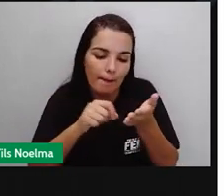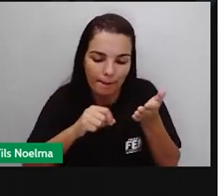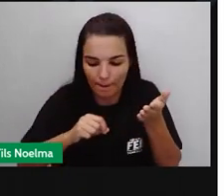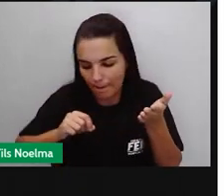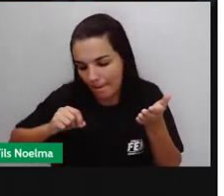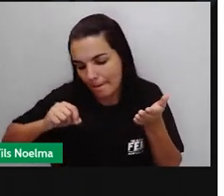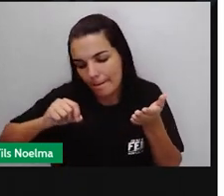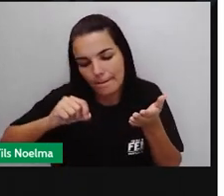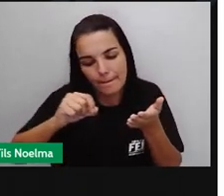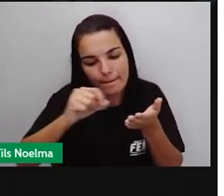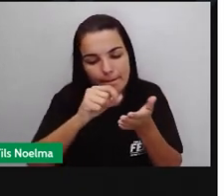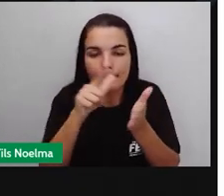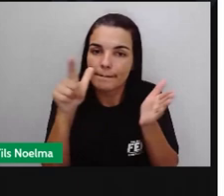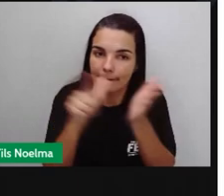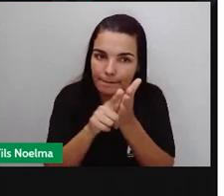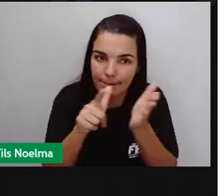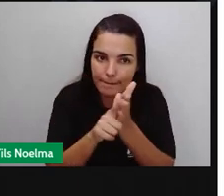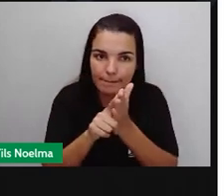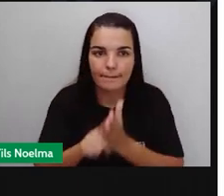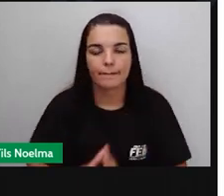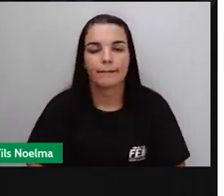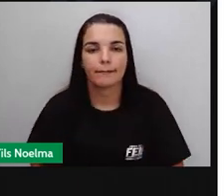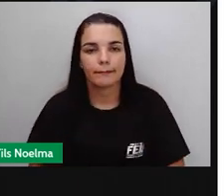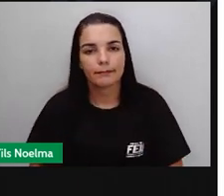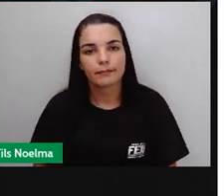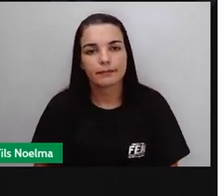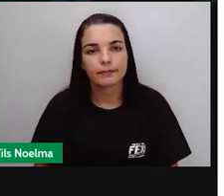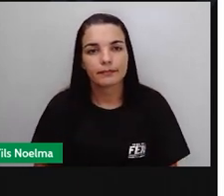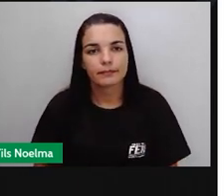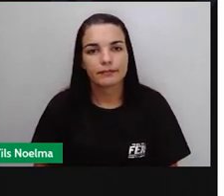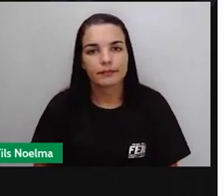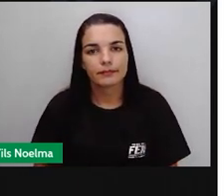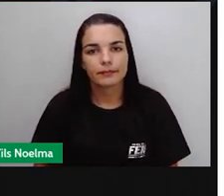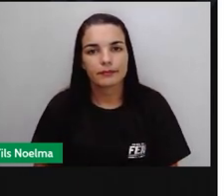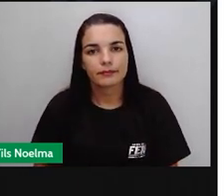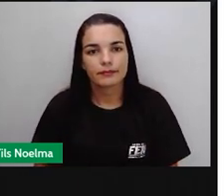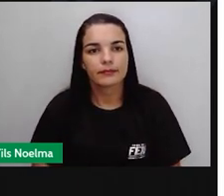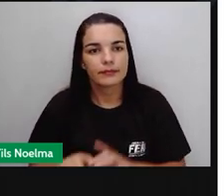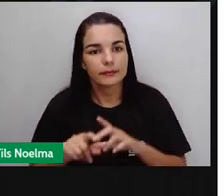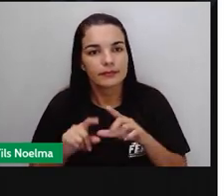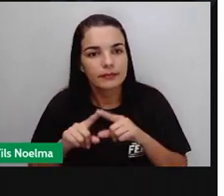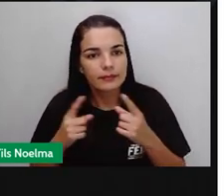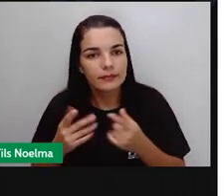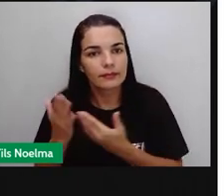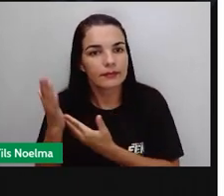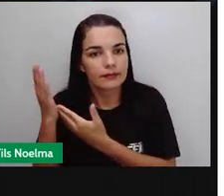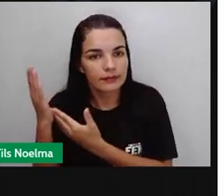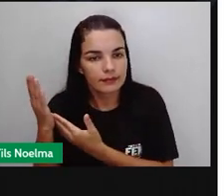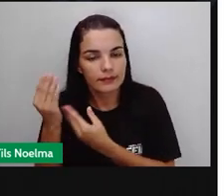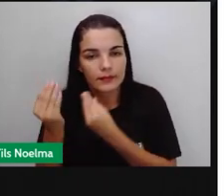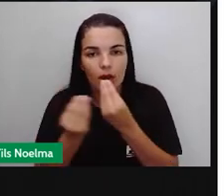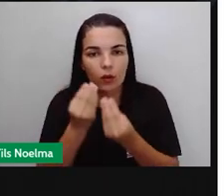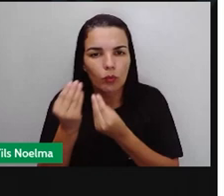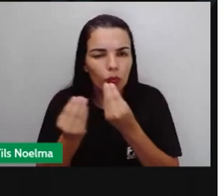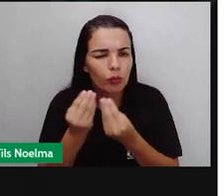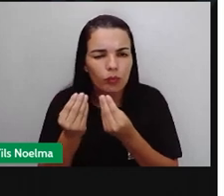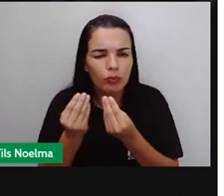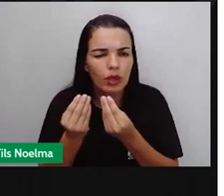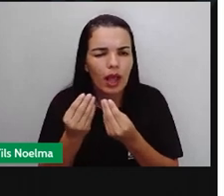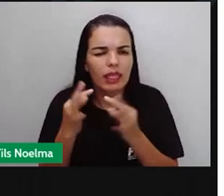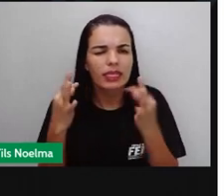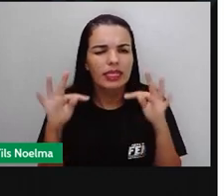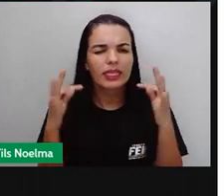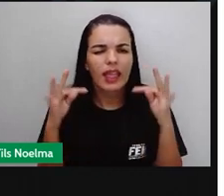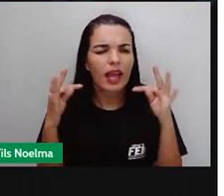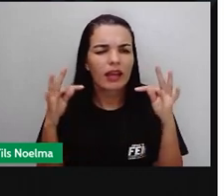o local que a gente vai analisar, certo? Então, essas são as projeções cartográficas. É a forma, é a técnica